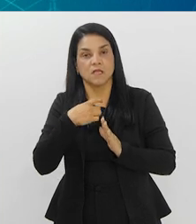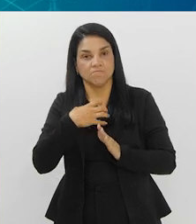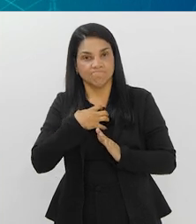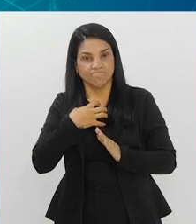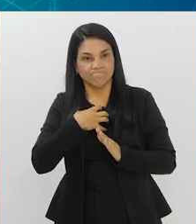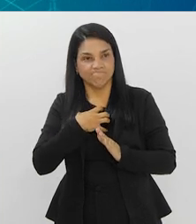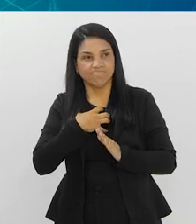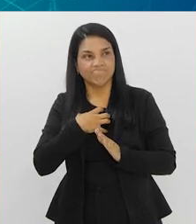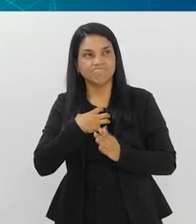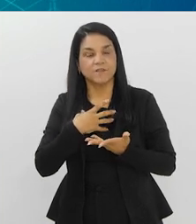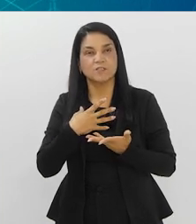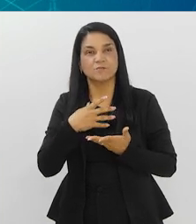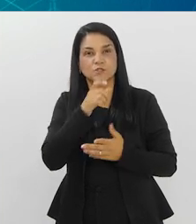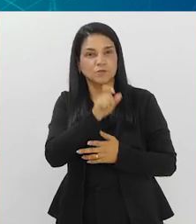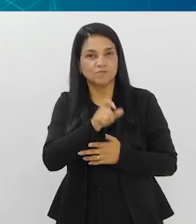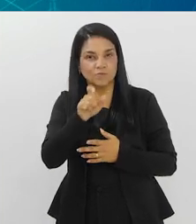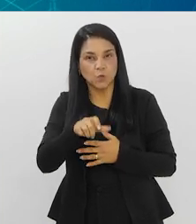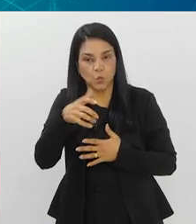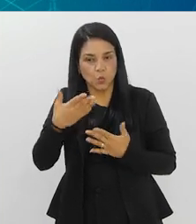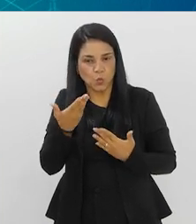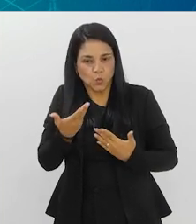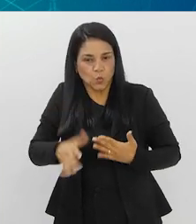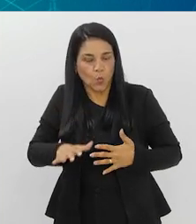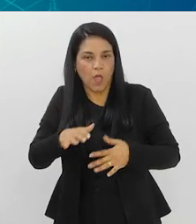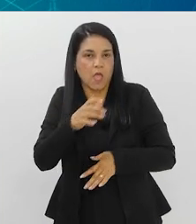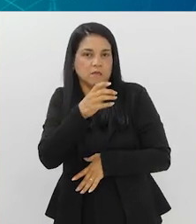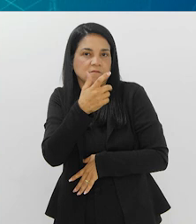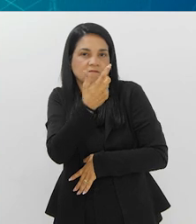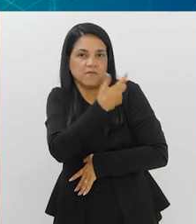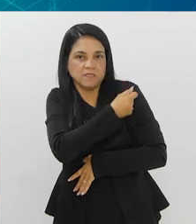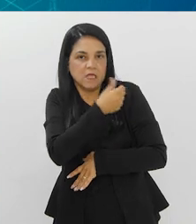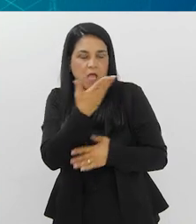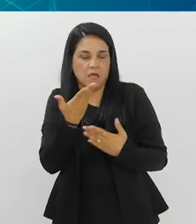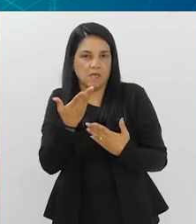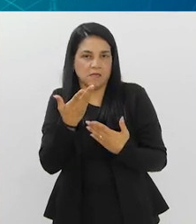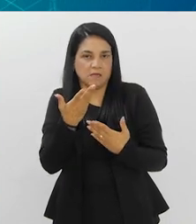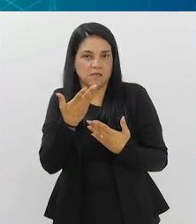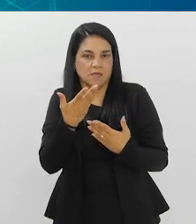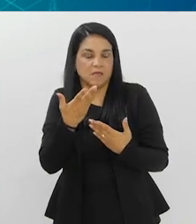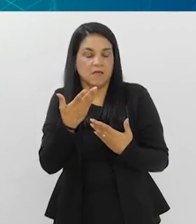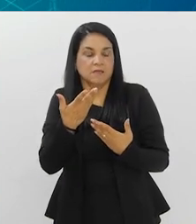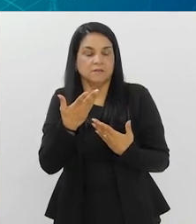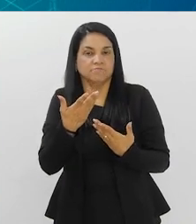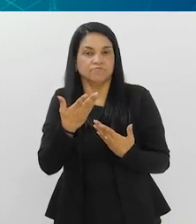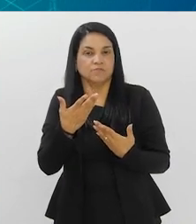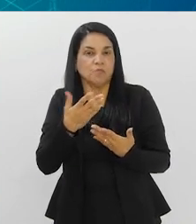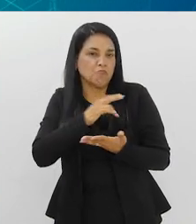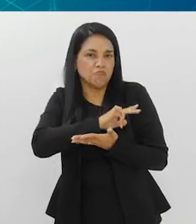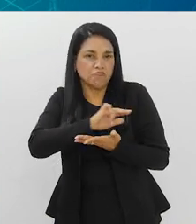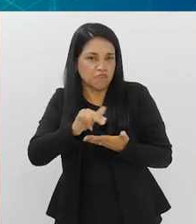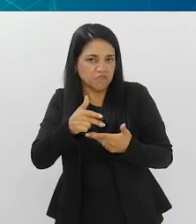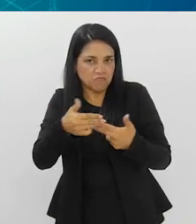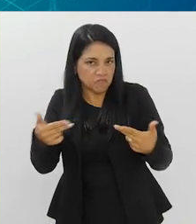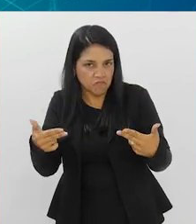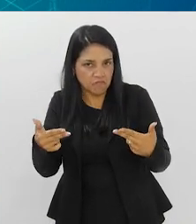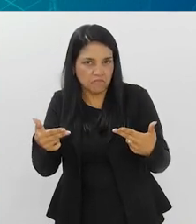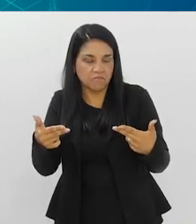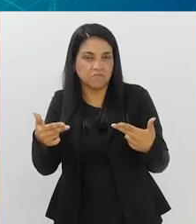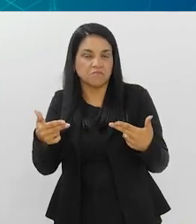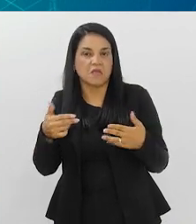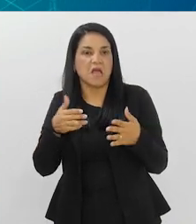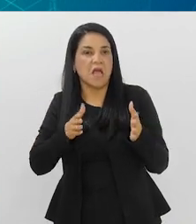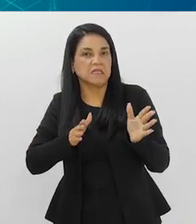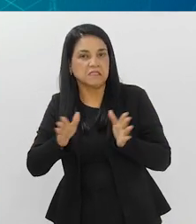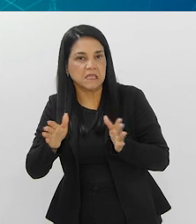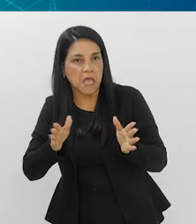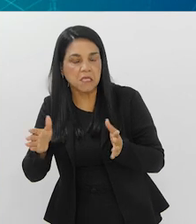a hesitação vacinal, que é, não é não concordar com vacina, mas deixar de se vacinar por vários motivos,